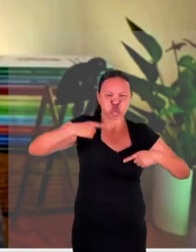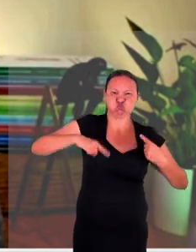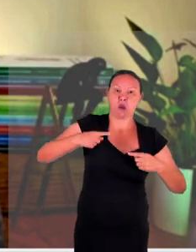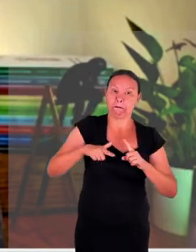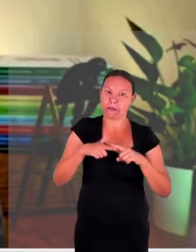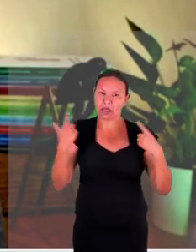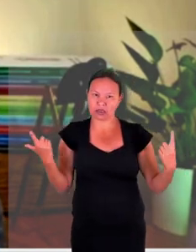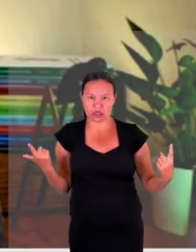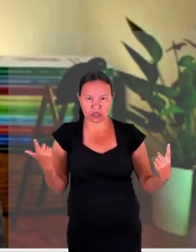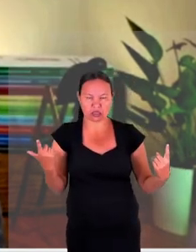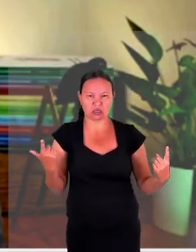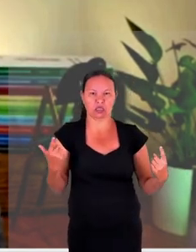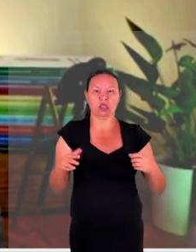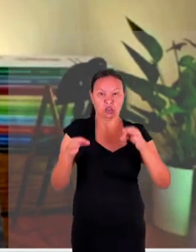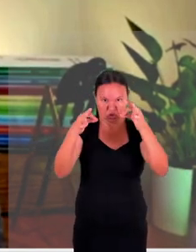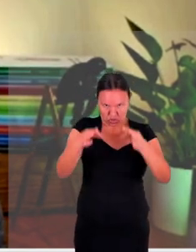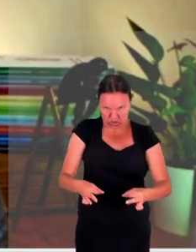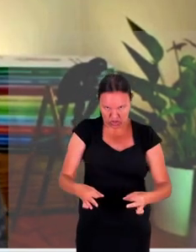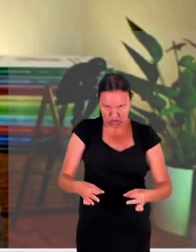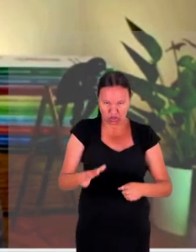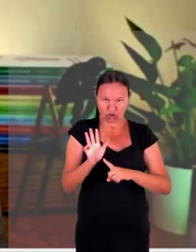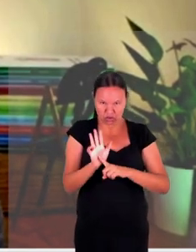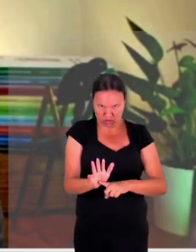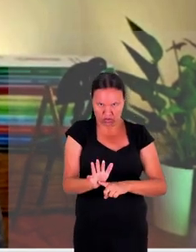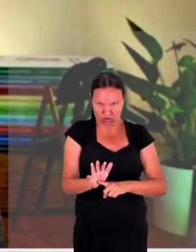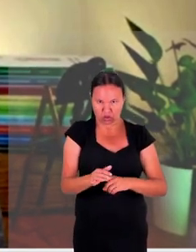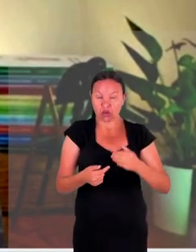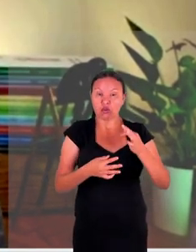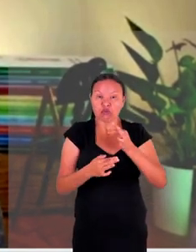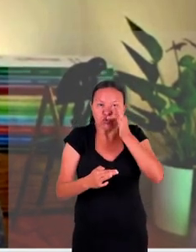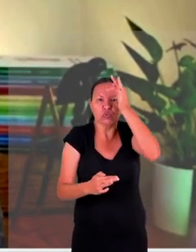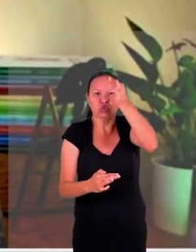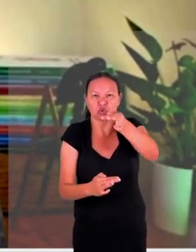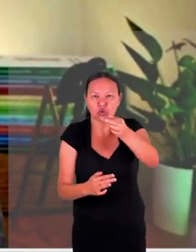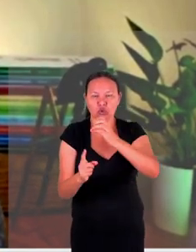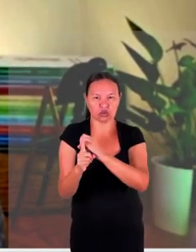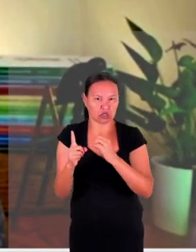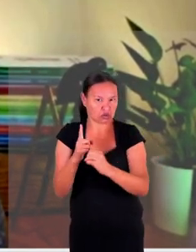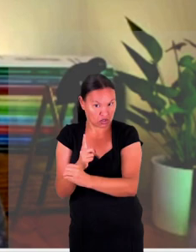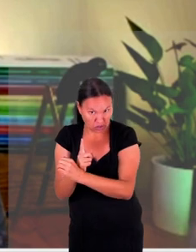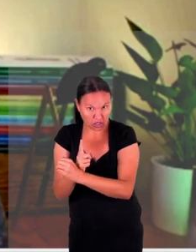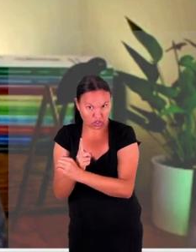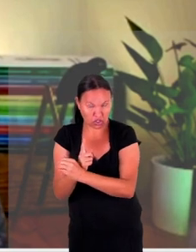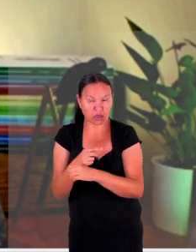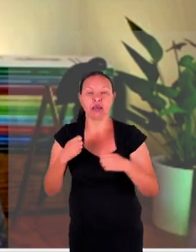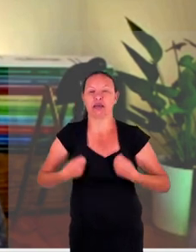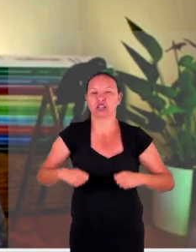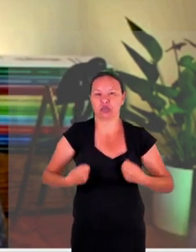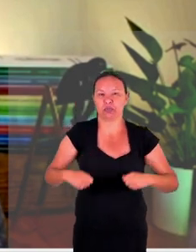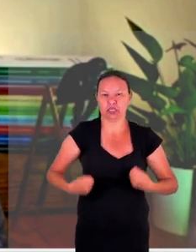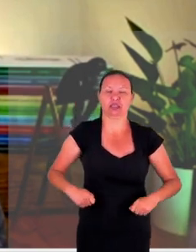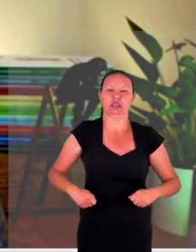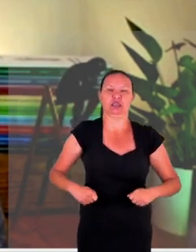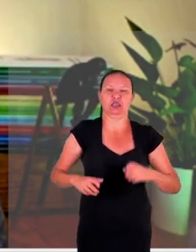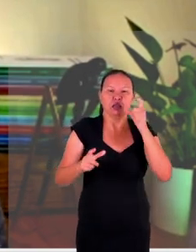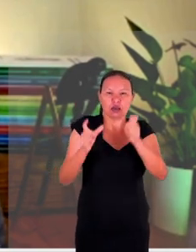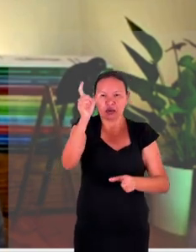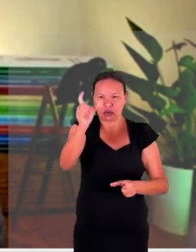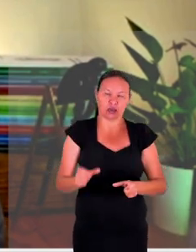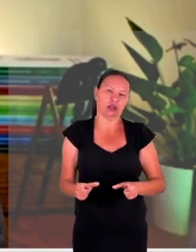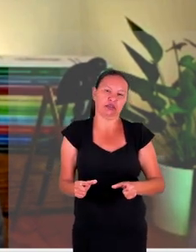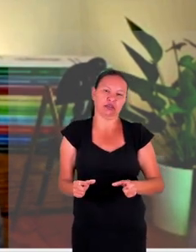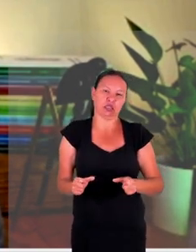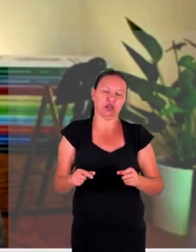materializar a justiça presente e futura das sociedades a gente precisa levar em consideração outras